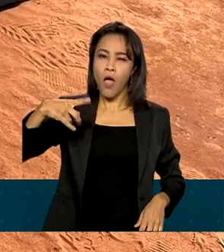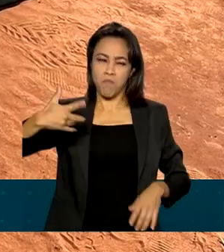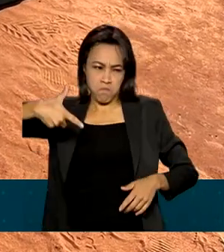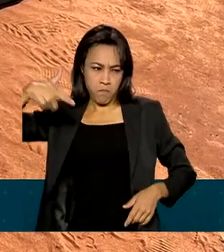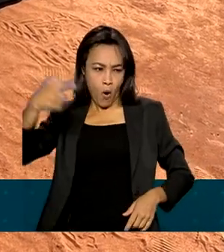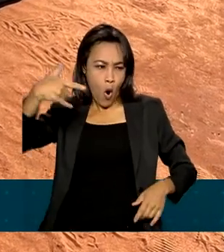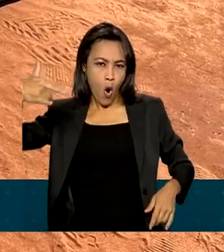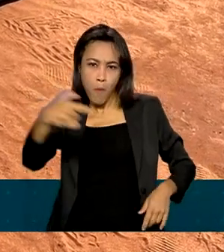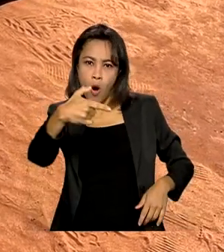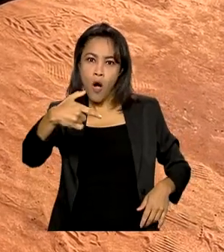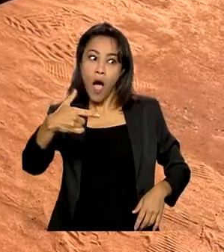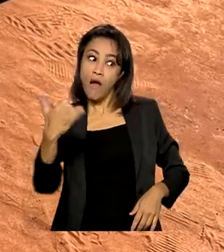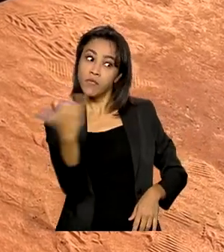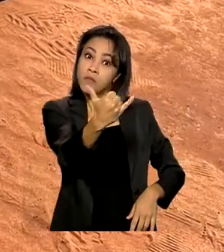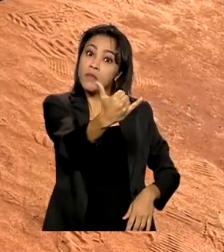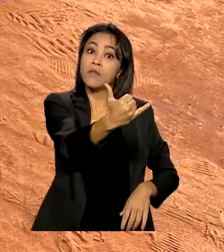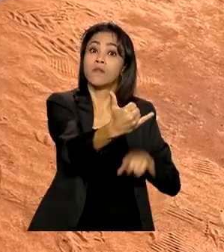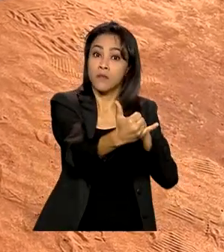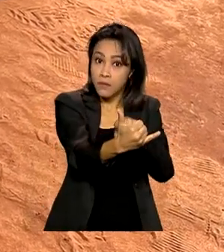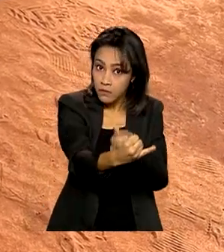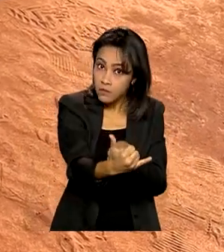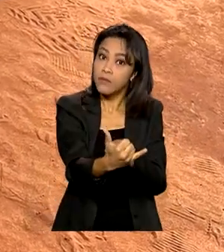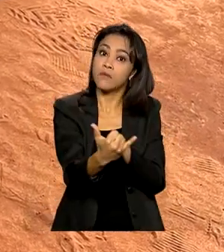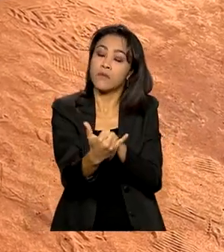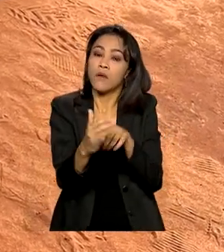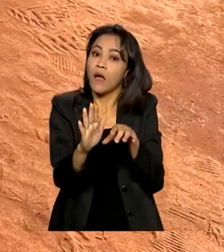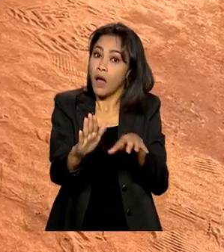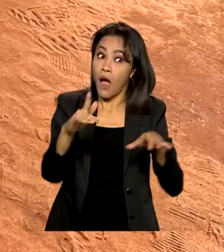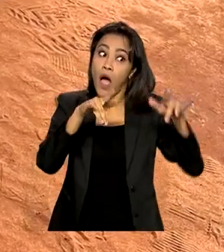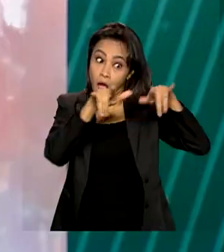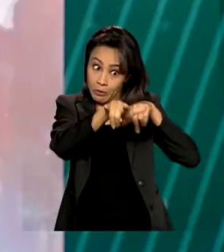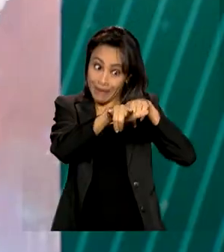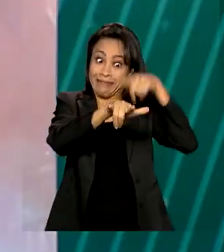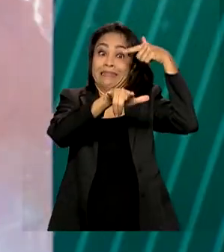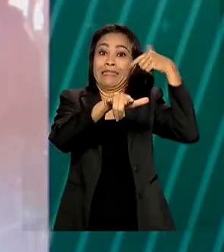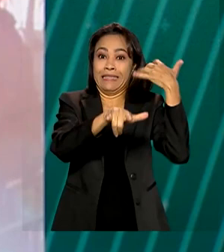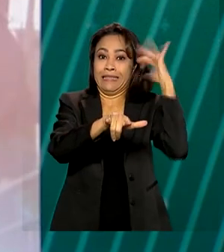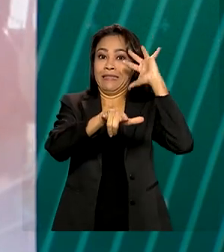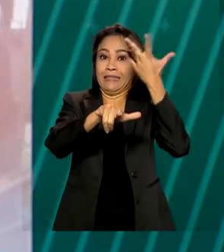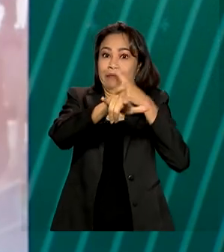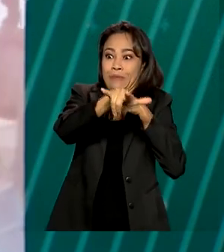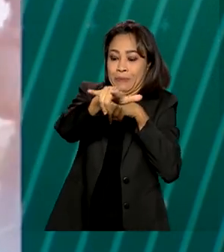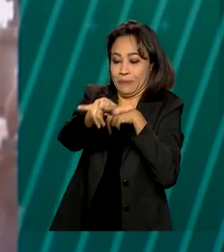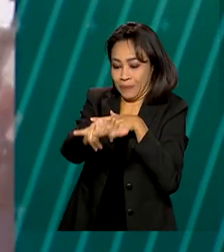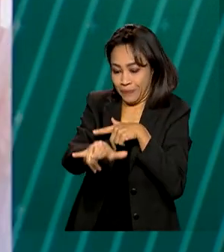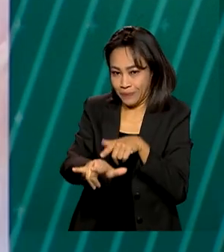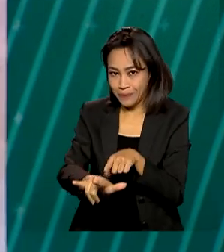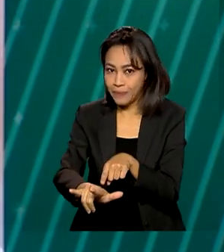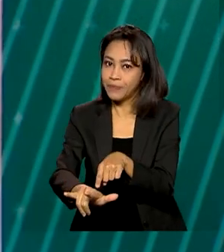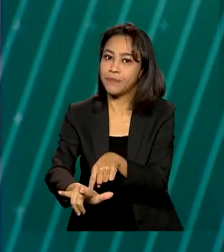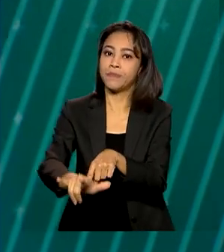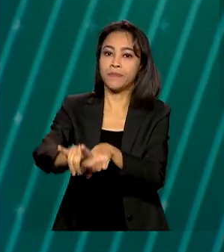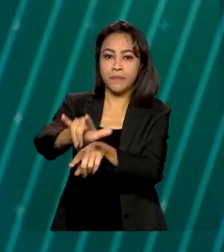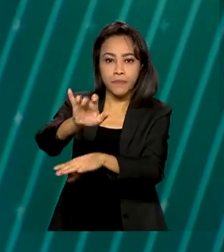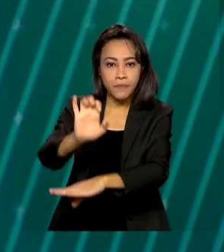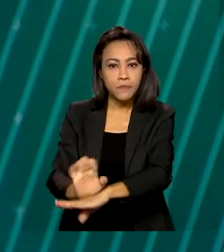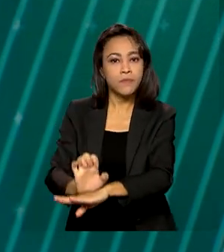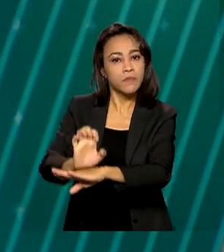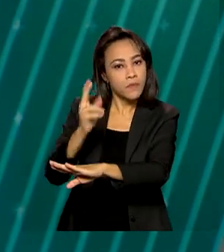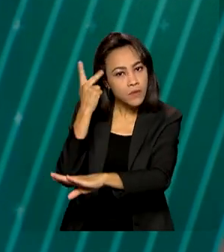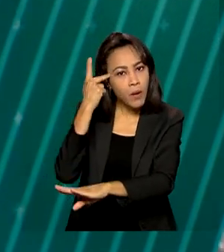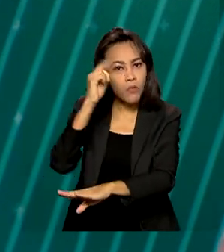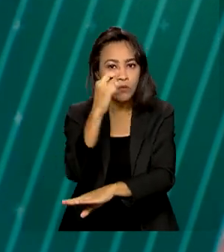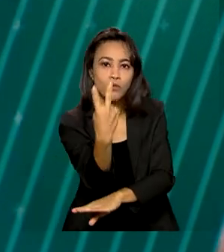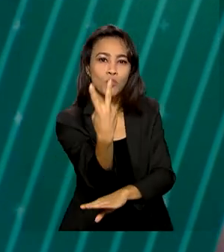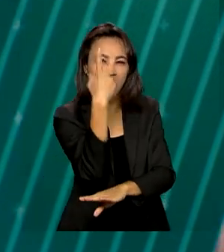dispararam tiros de aviso e de detenção. A aeronave fez pouso forçado no estado de São Paulo. Duas